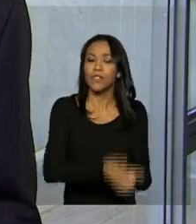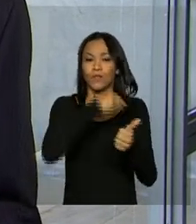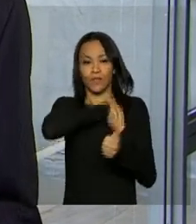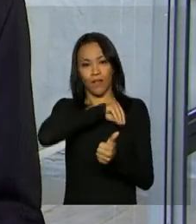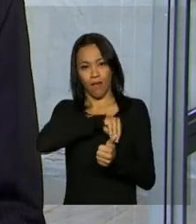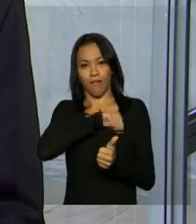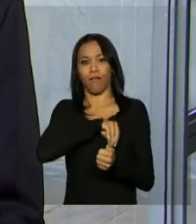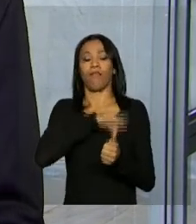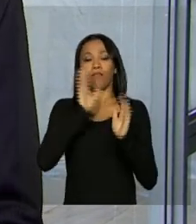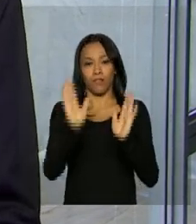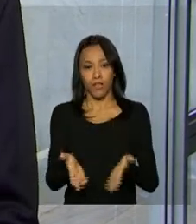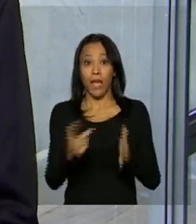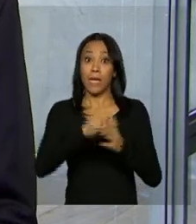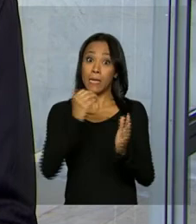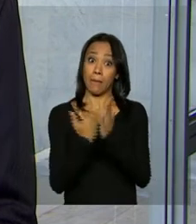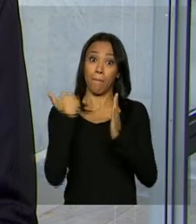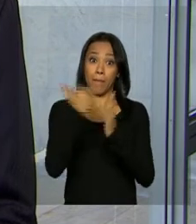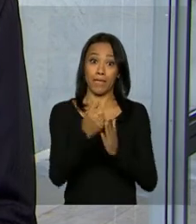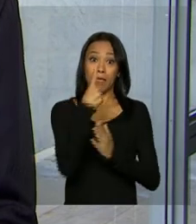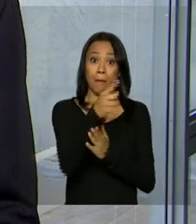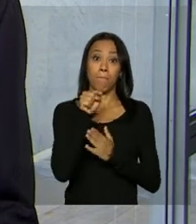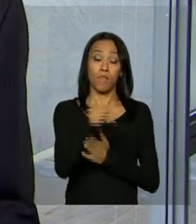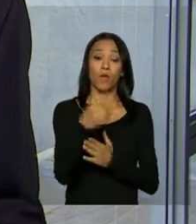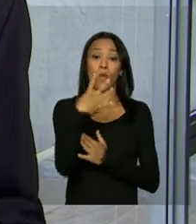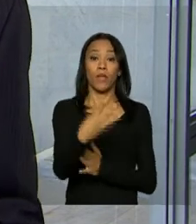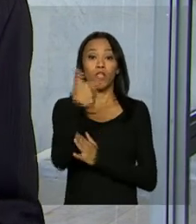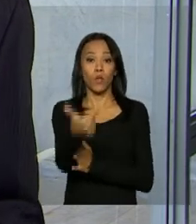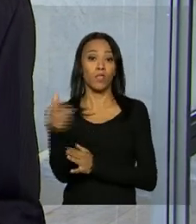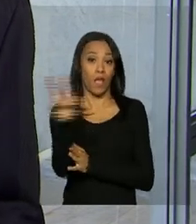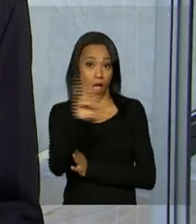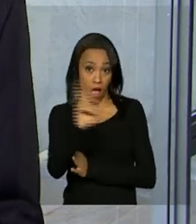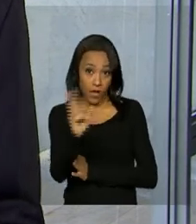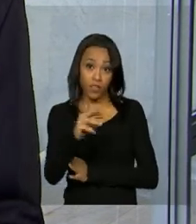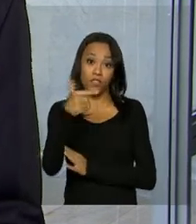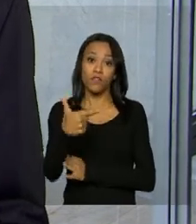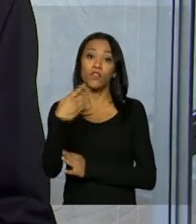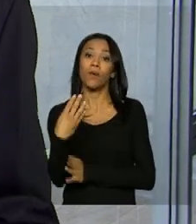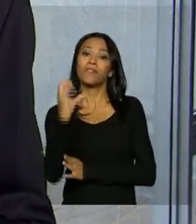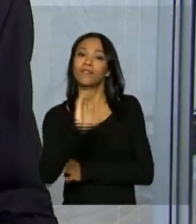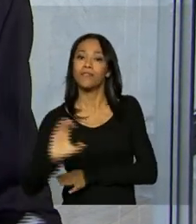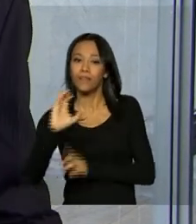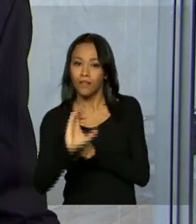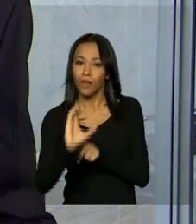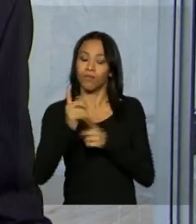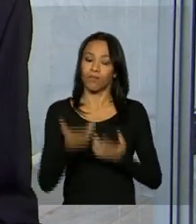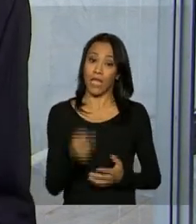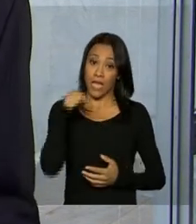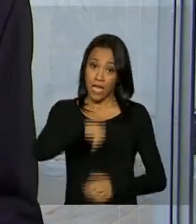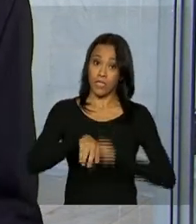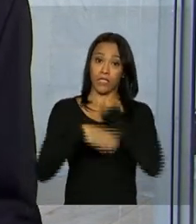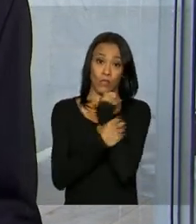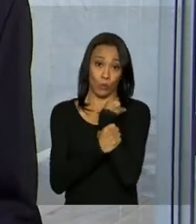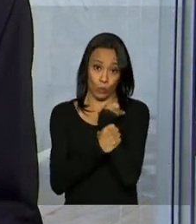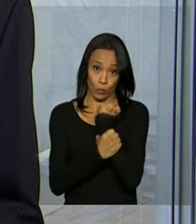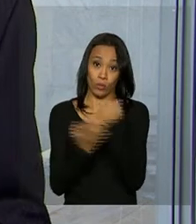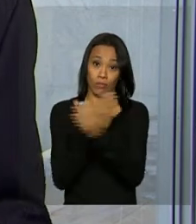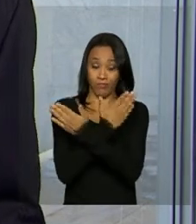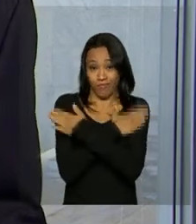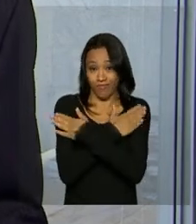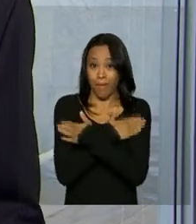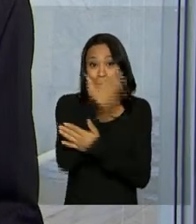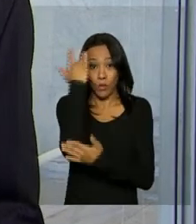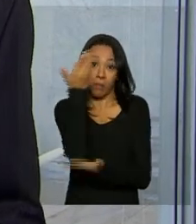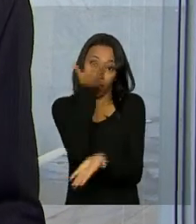a parcela máxima passa para R$.542,24. O benefício assegurou o trabalhador que perdeu o